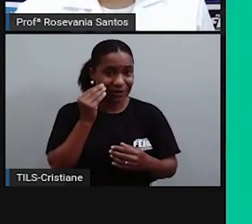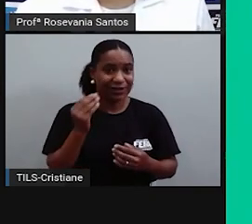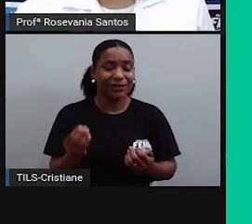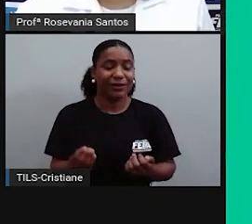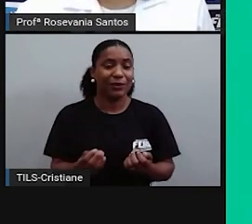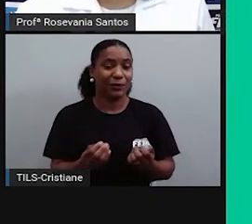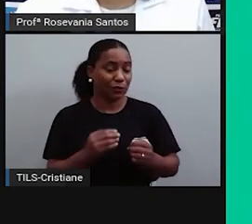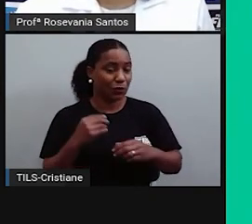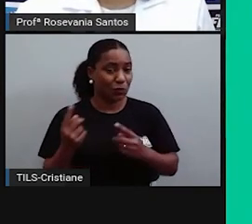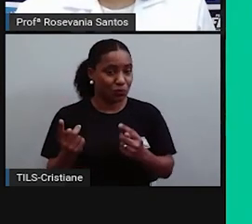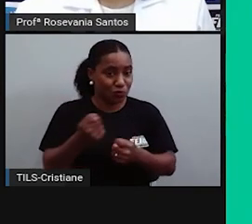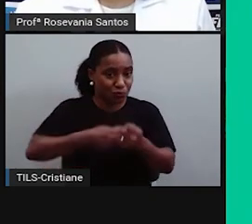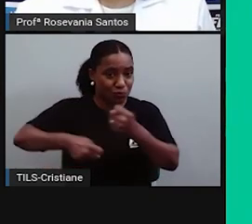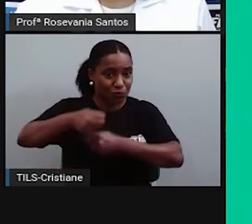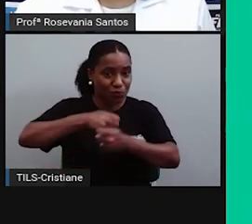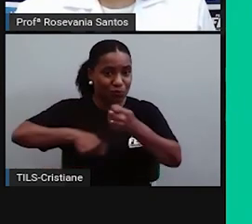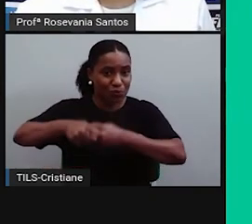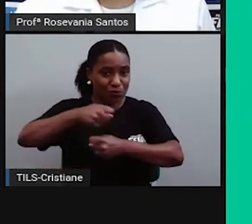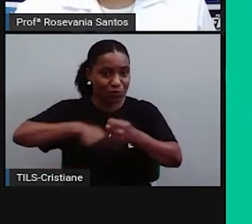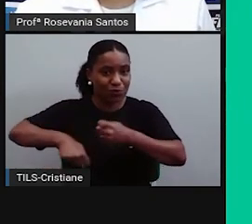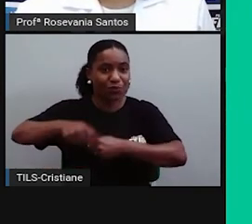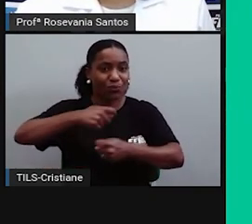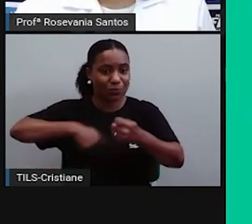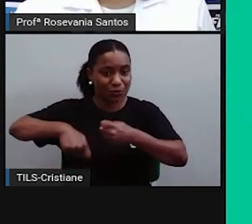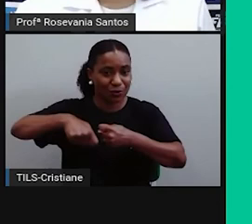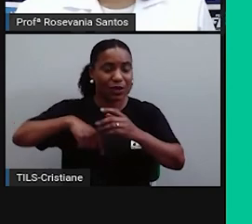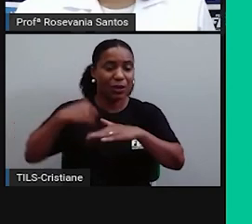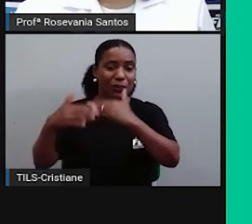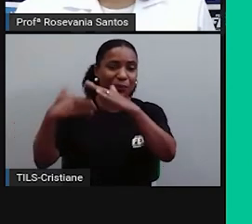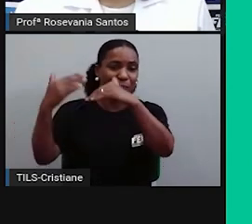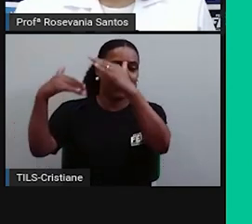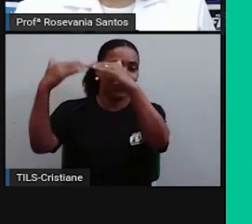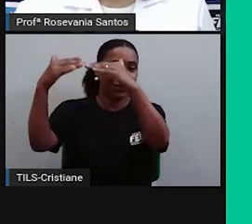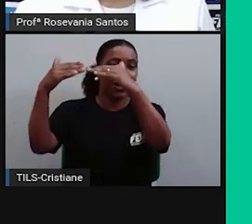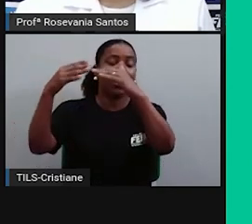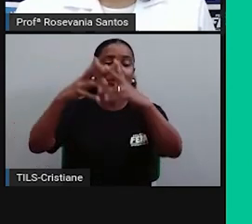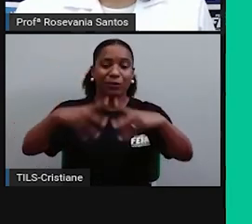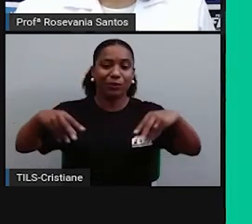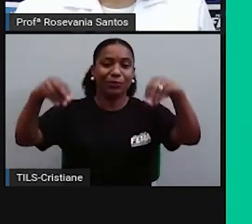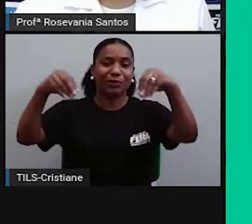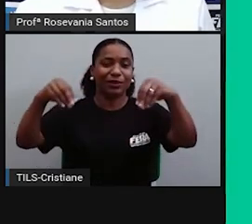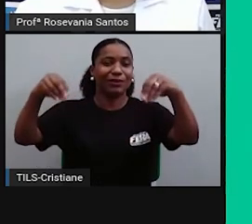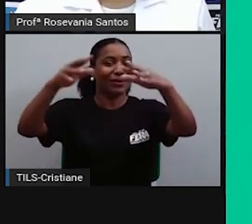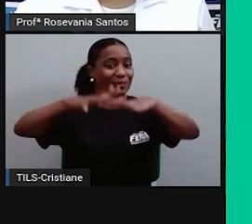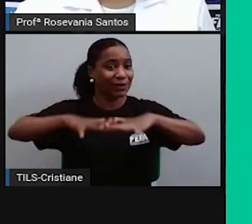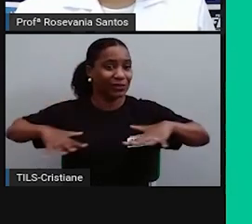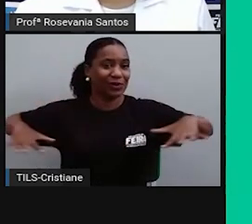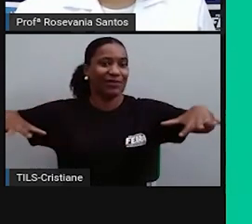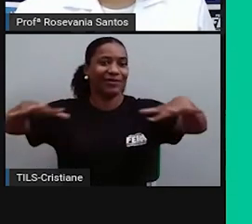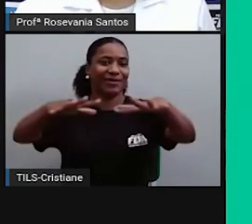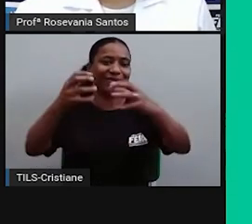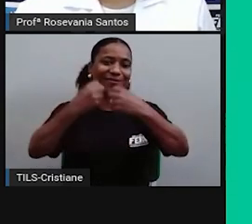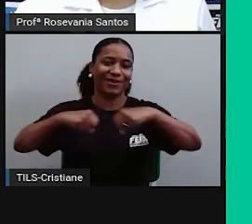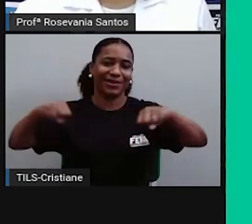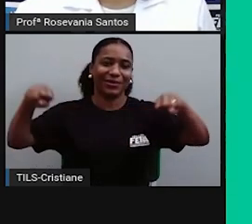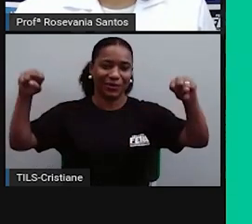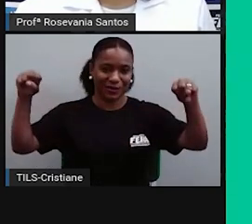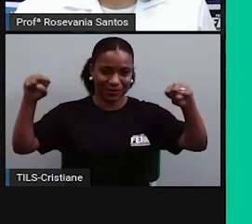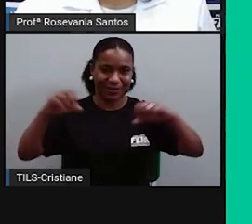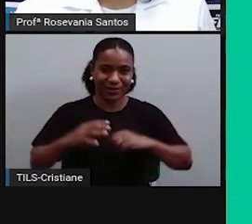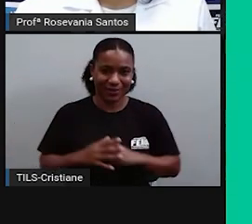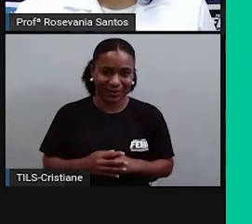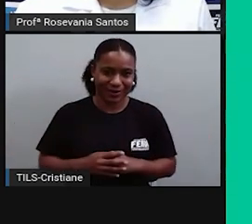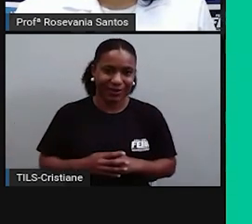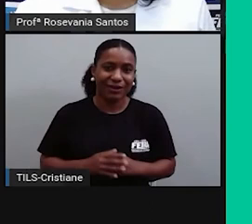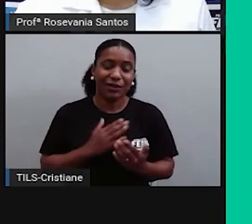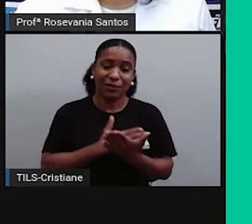houve a expansão territorial. Nesse caso aqui, a gente já começou a adentrar o interior. Aqui já passou a